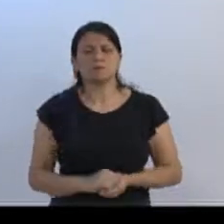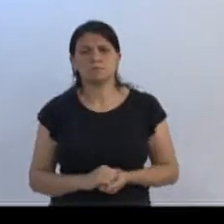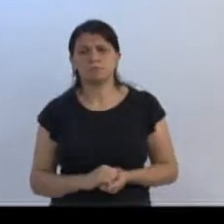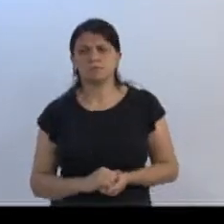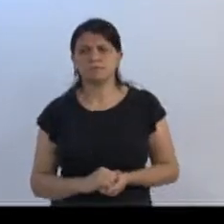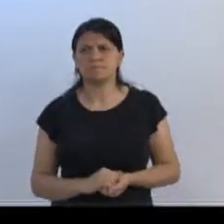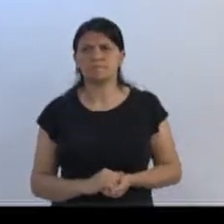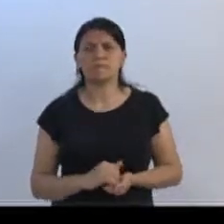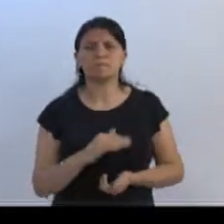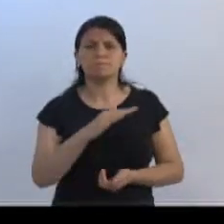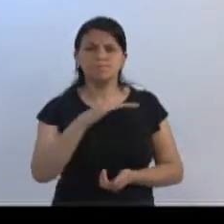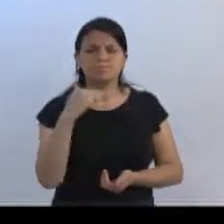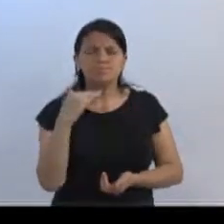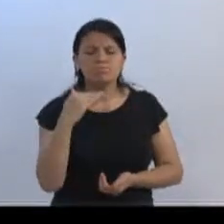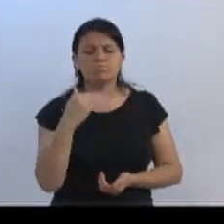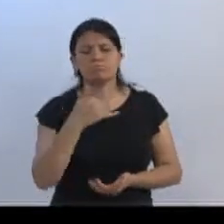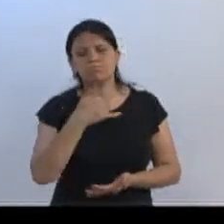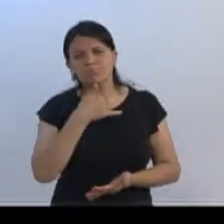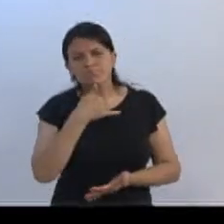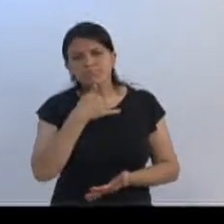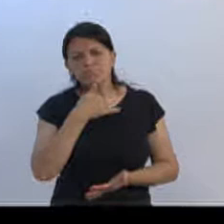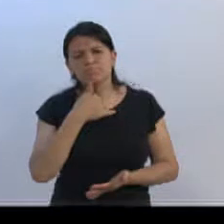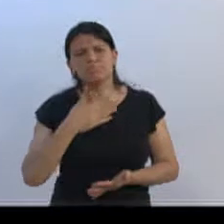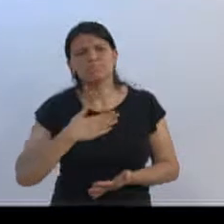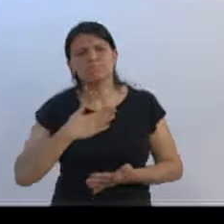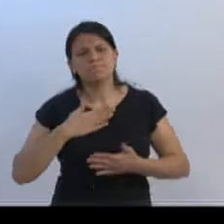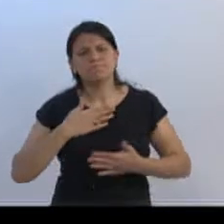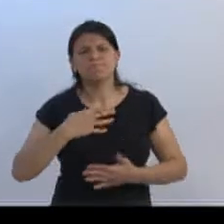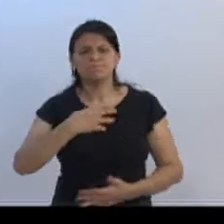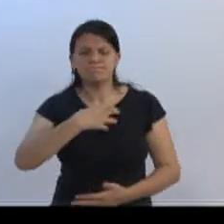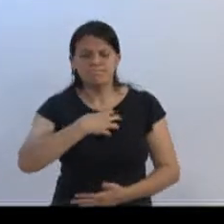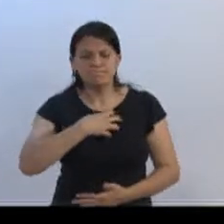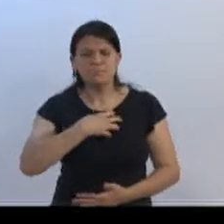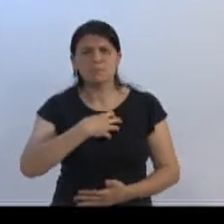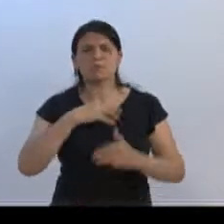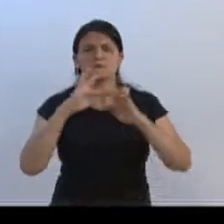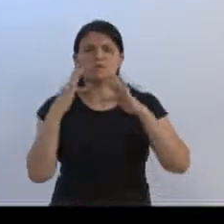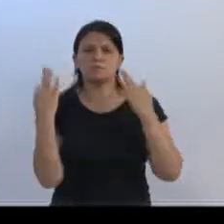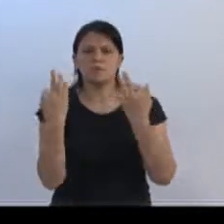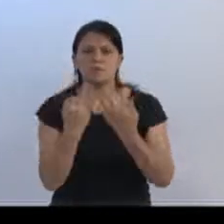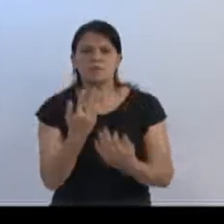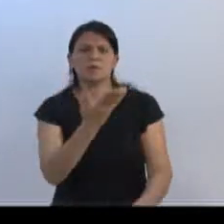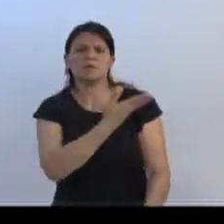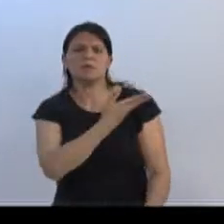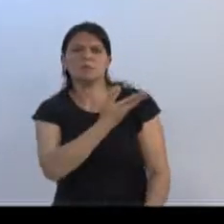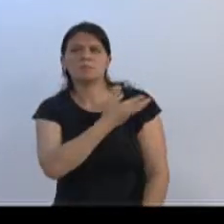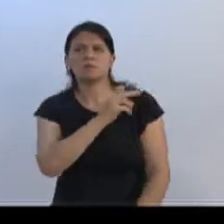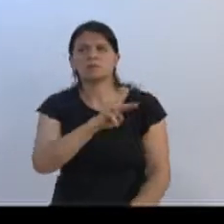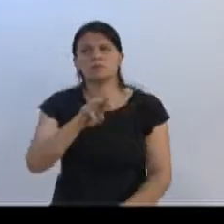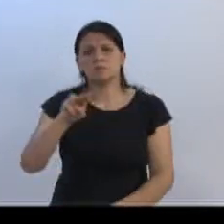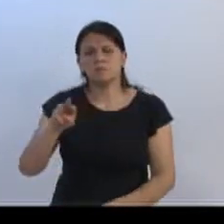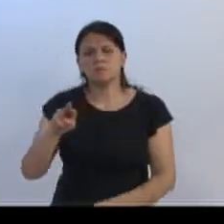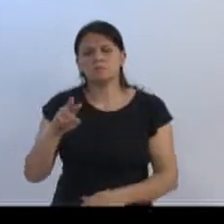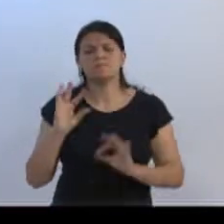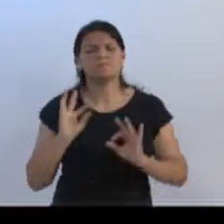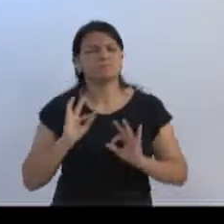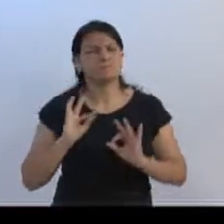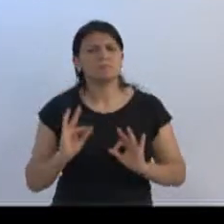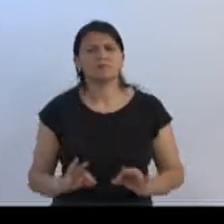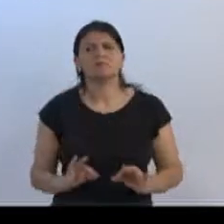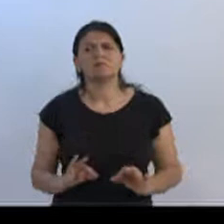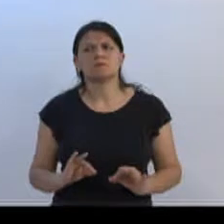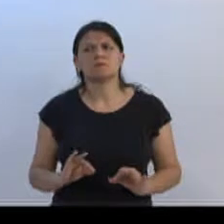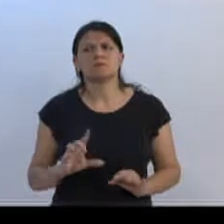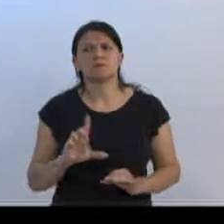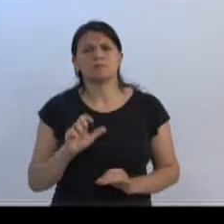Carlos Lang, meus sinceros votos de pesar a toda a família, aos amigos, aos colegas, aos irmãos, com certeza Lang